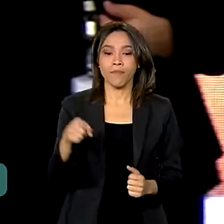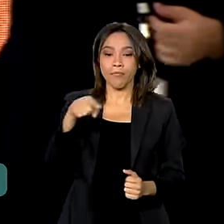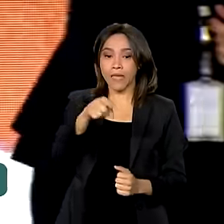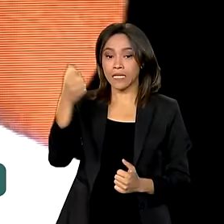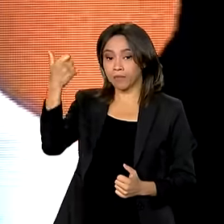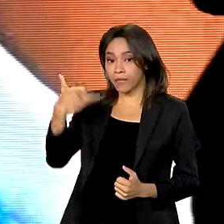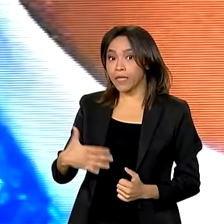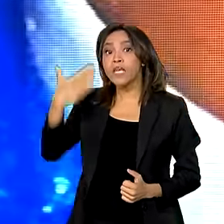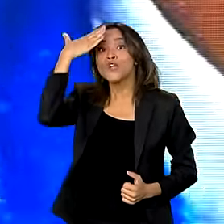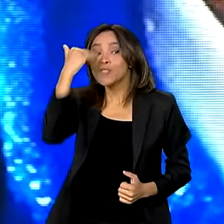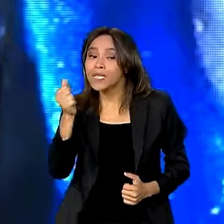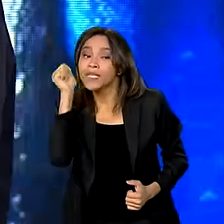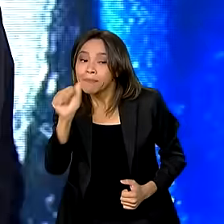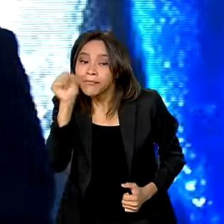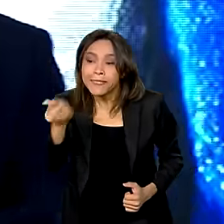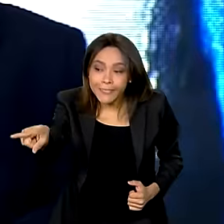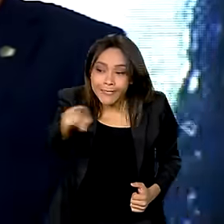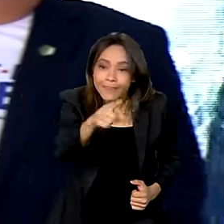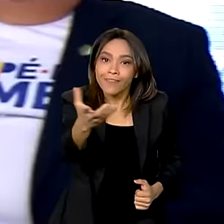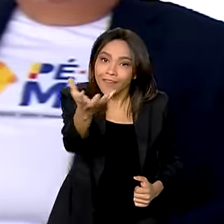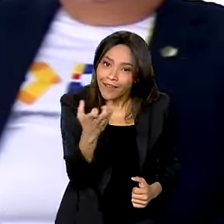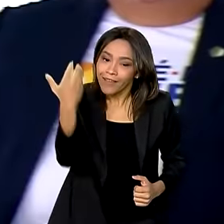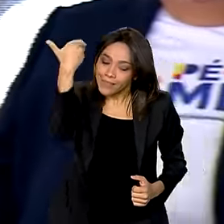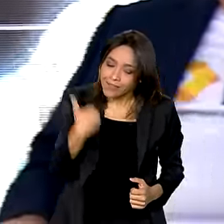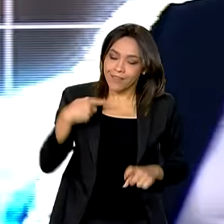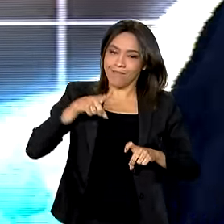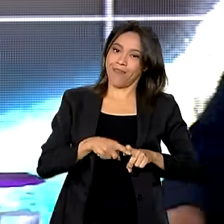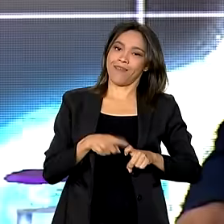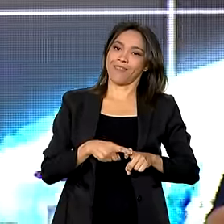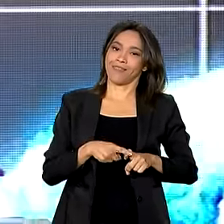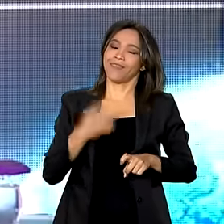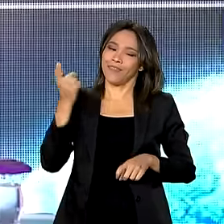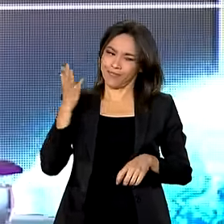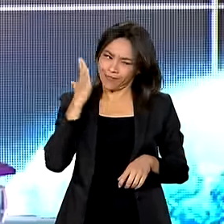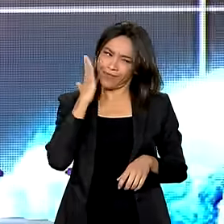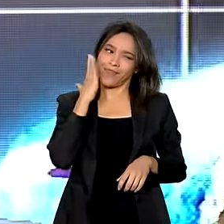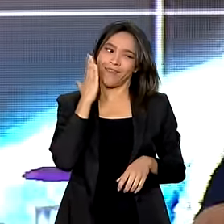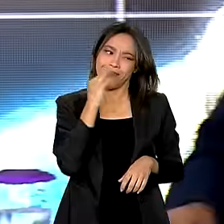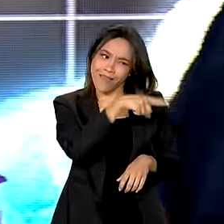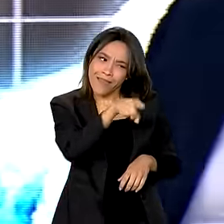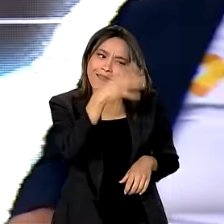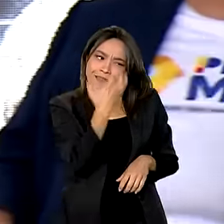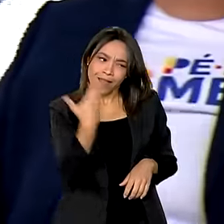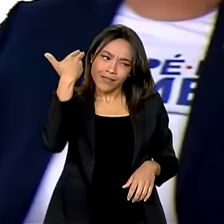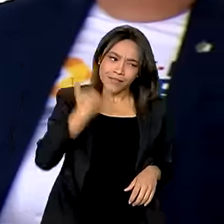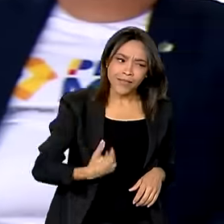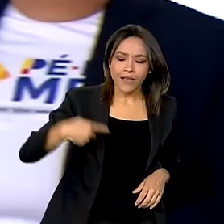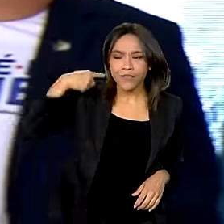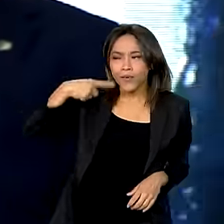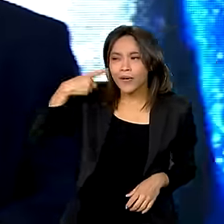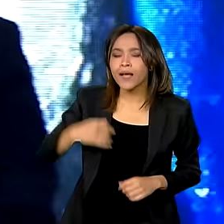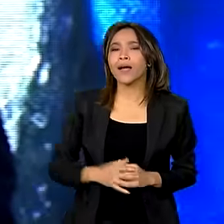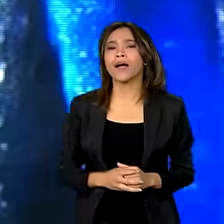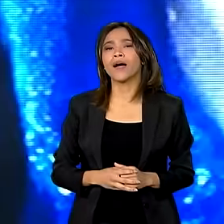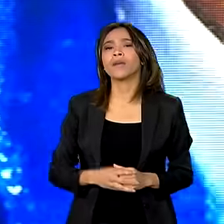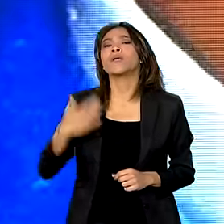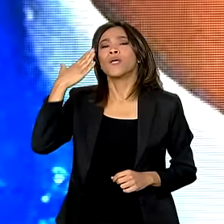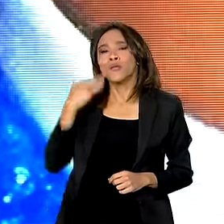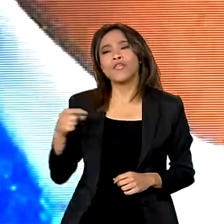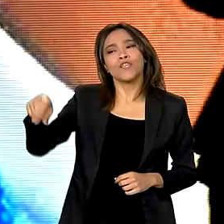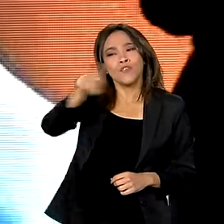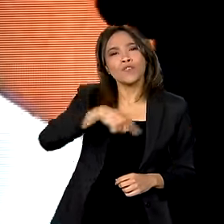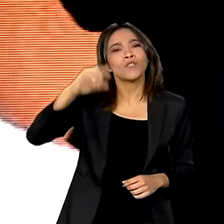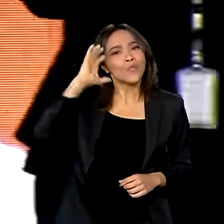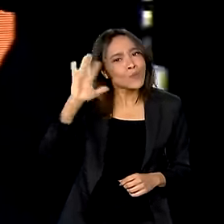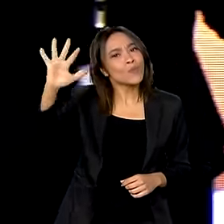menina que quer ser médica. Eu já sei que aqui tem gente que quer ser advogado. Aqui tem gente que estão sonhando